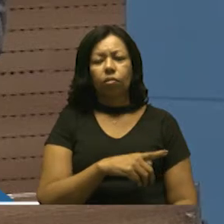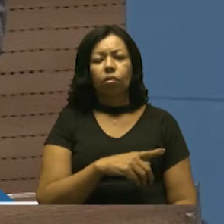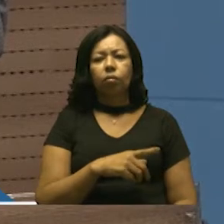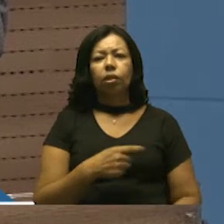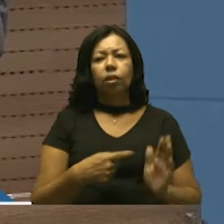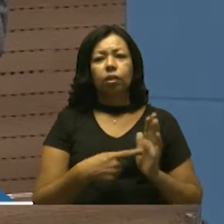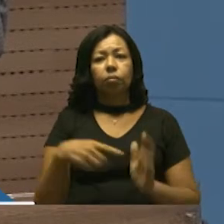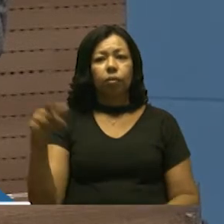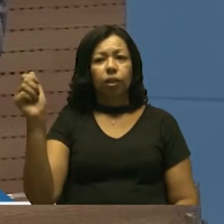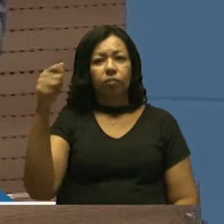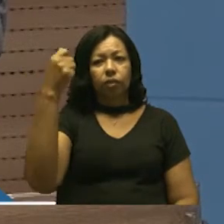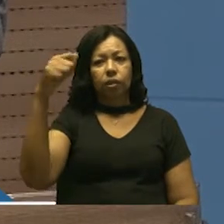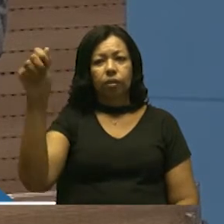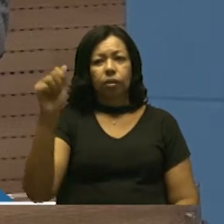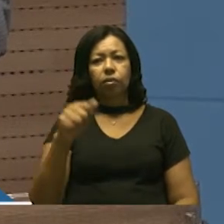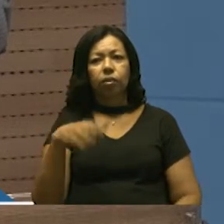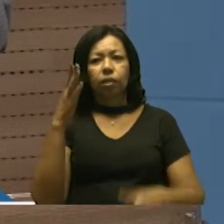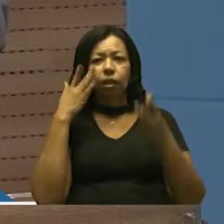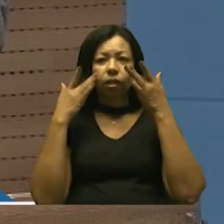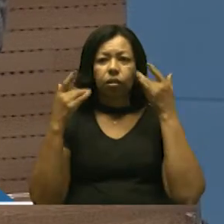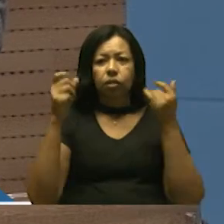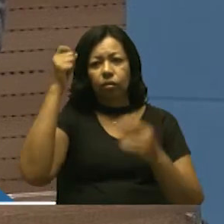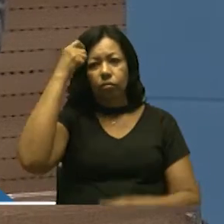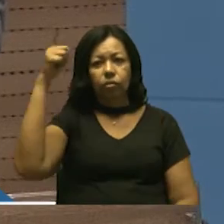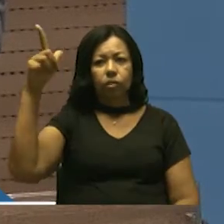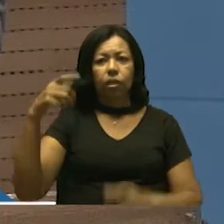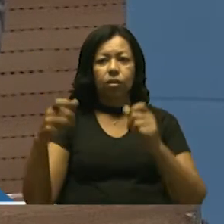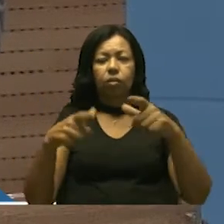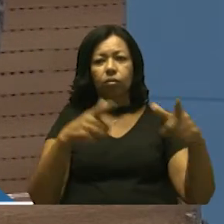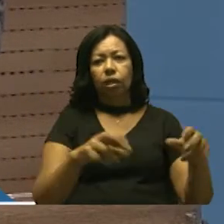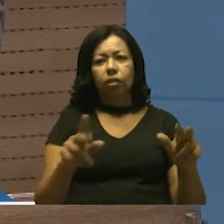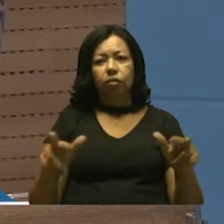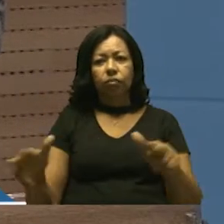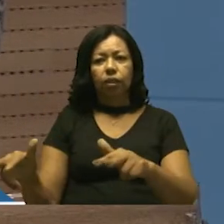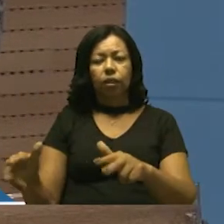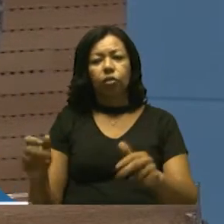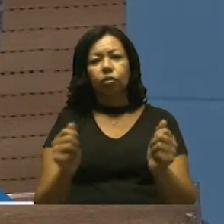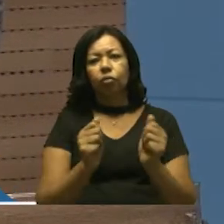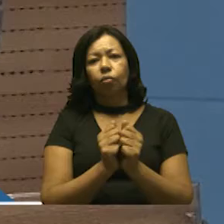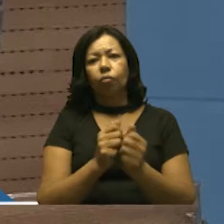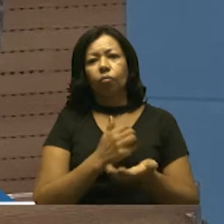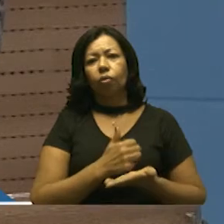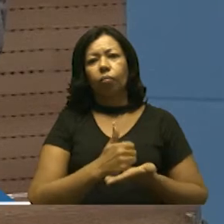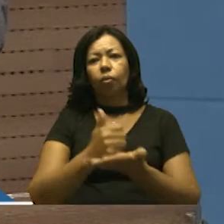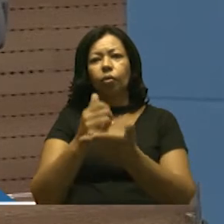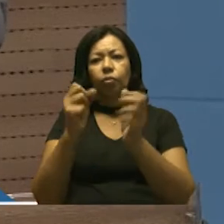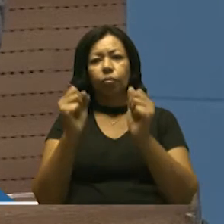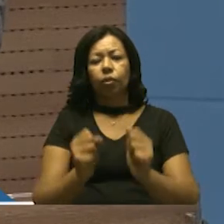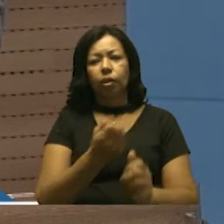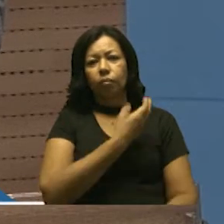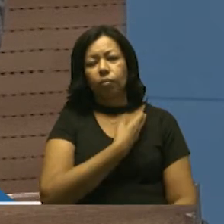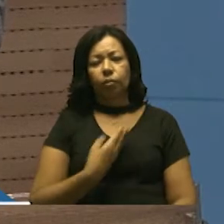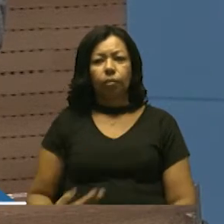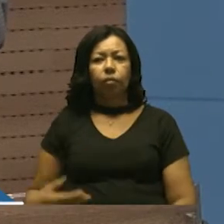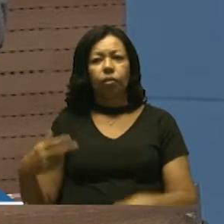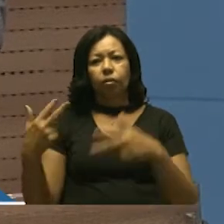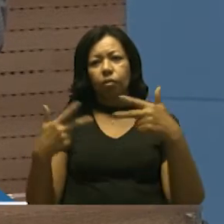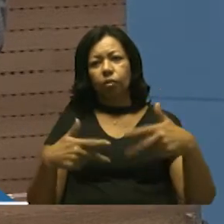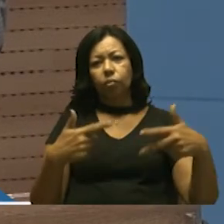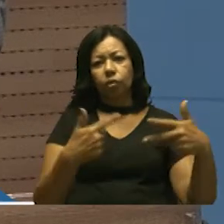artísticas e culturais em espaços diversos e com apoio do poder público. O Hip Hop